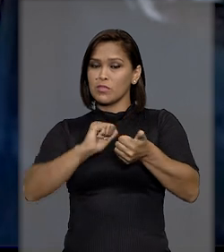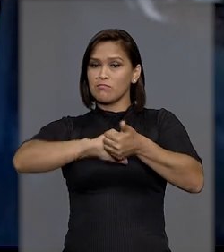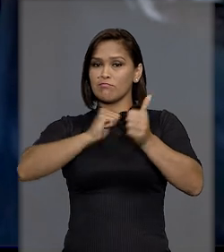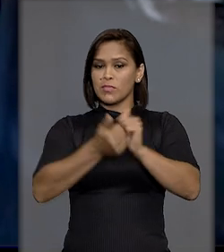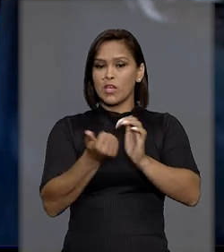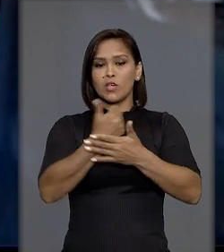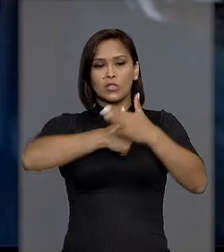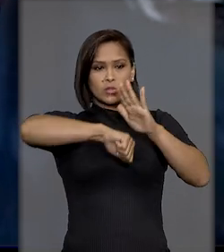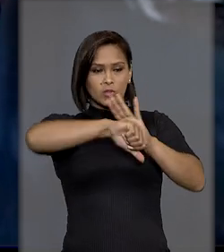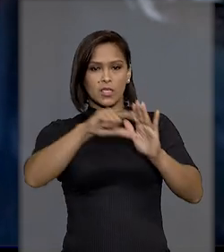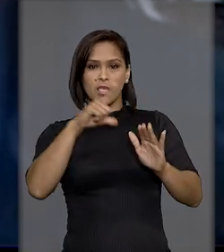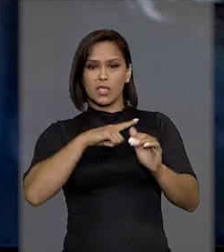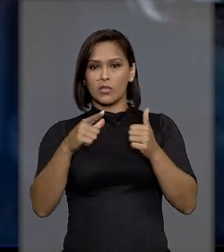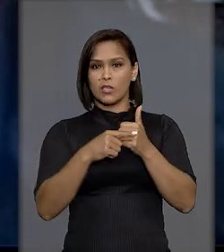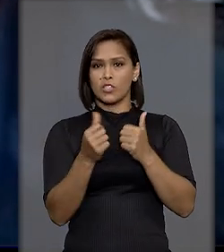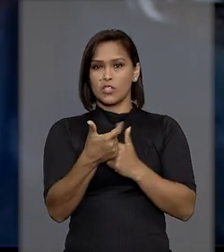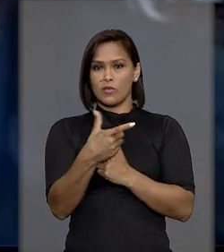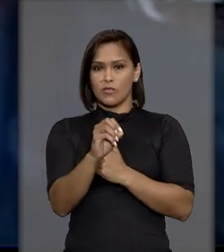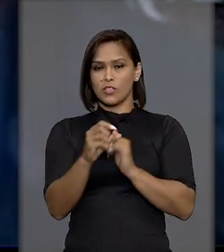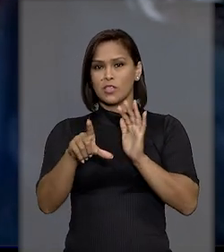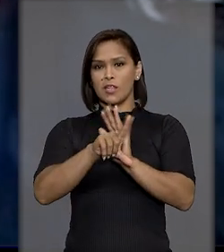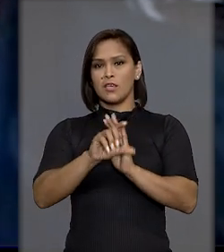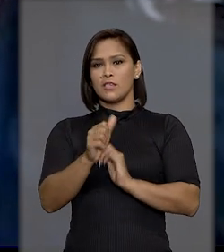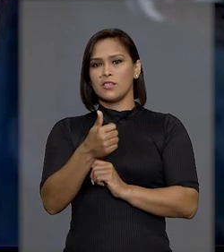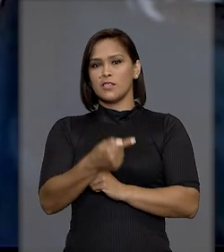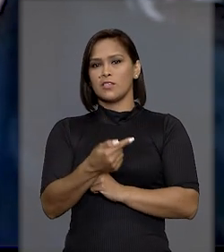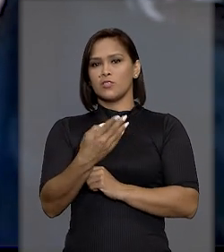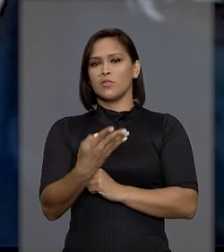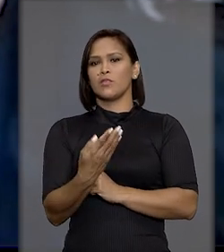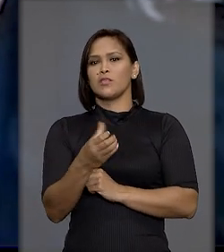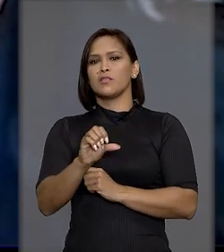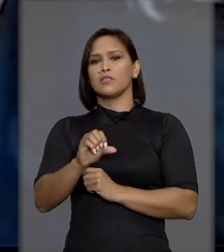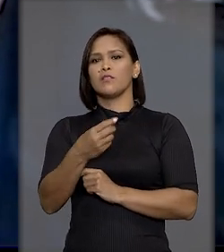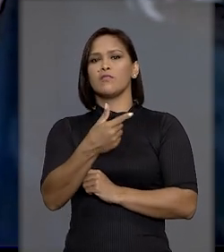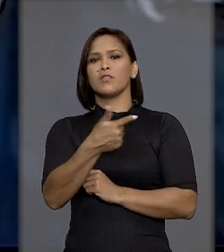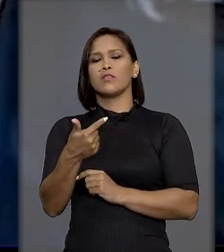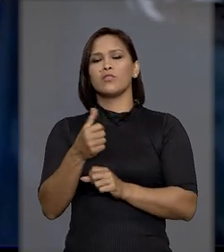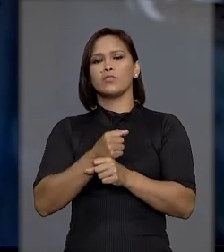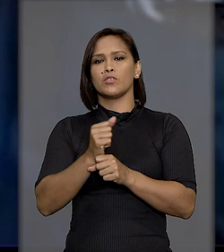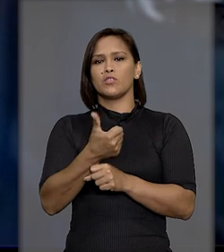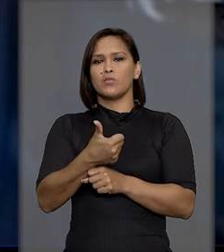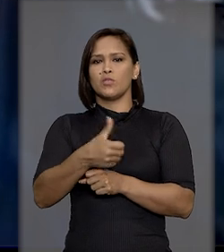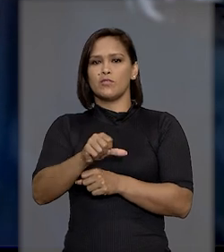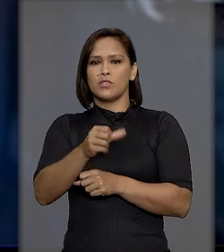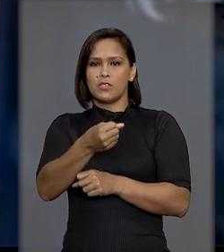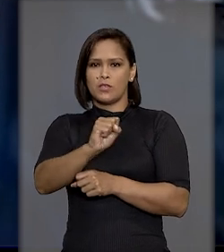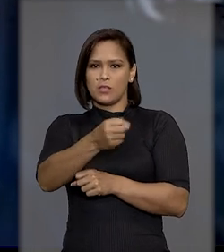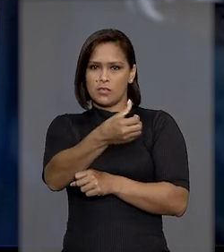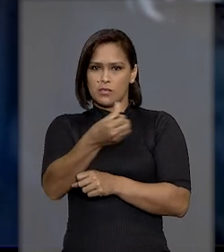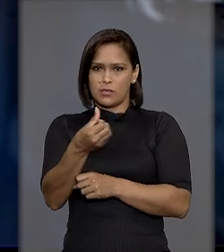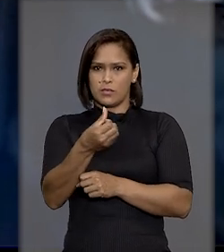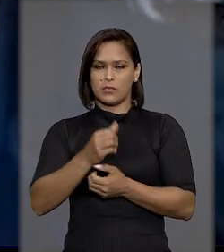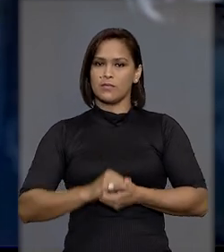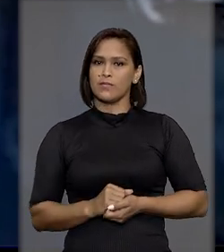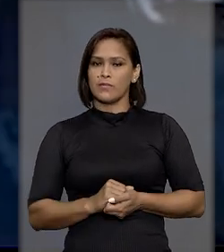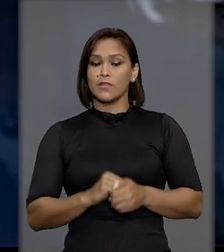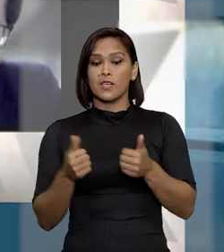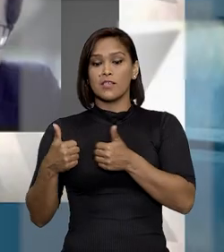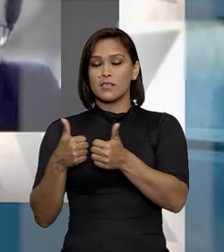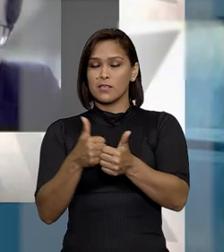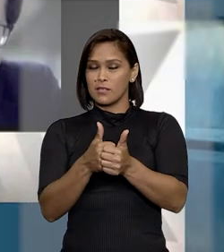conduta se encaixa no crime previsto no artigo 20 da Lei 7.492, de 1986.